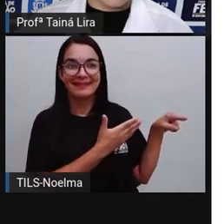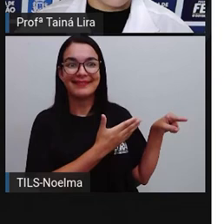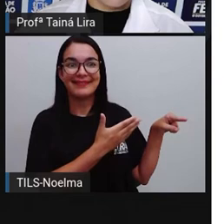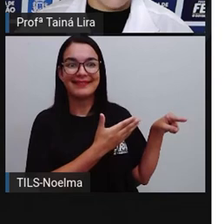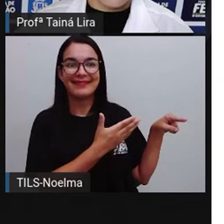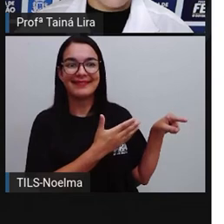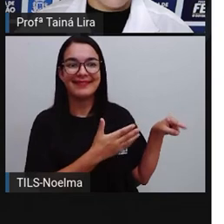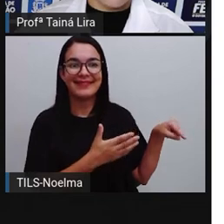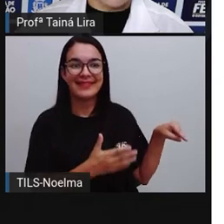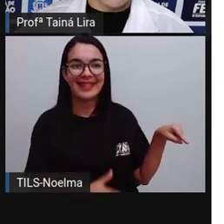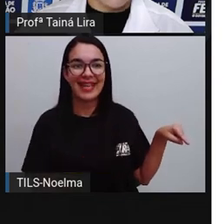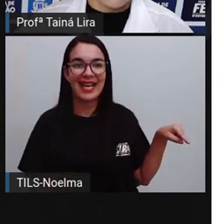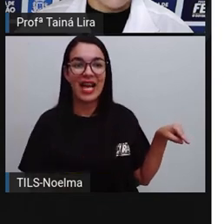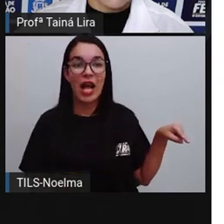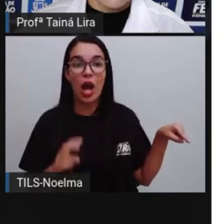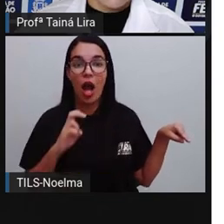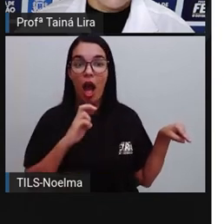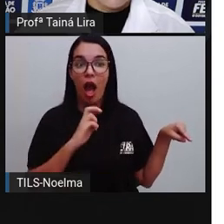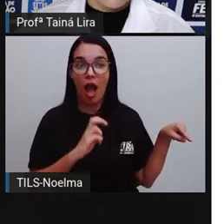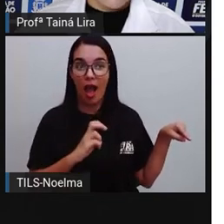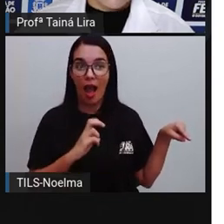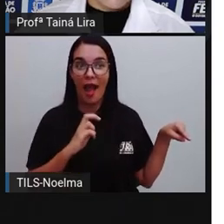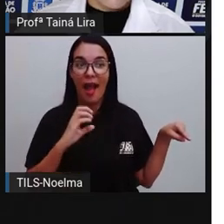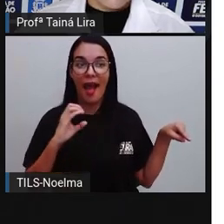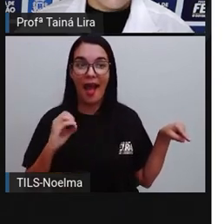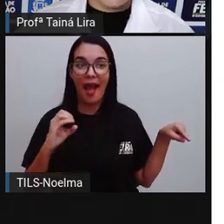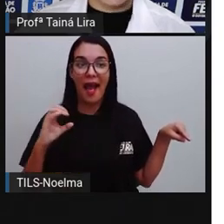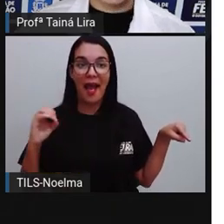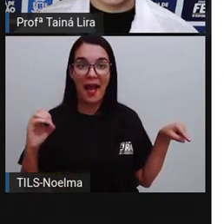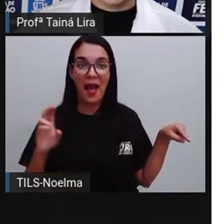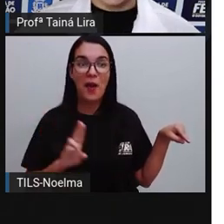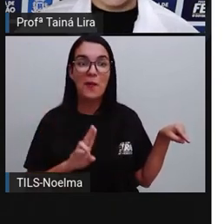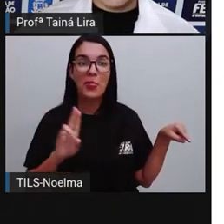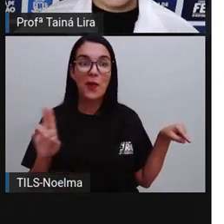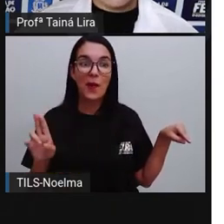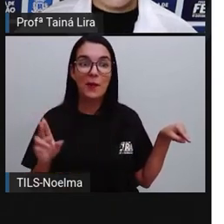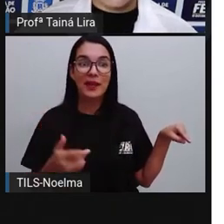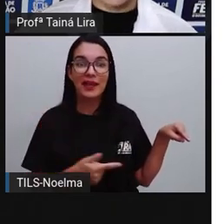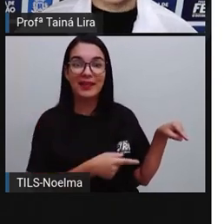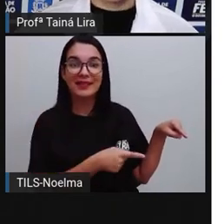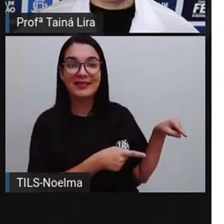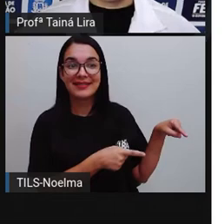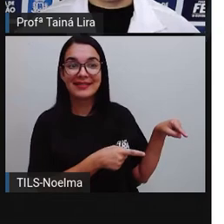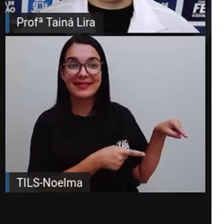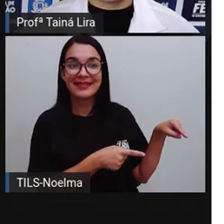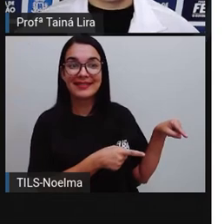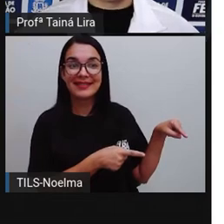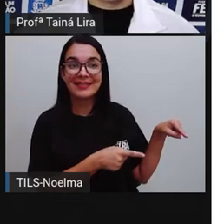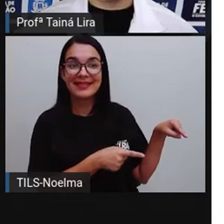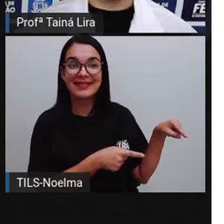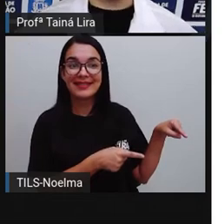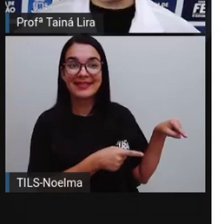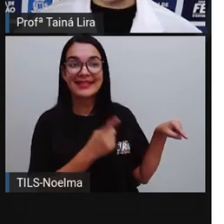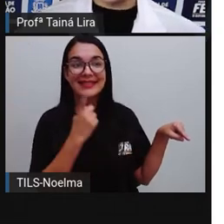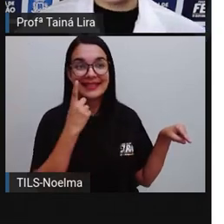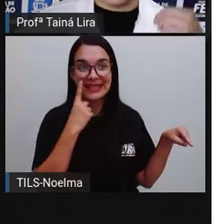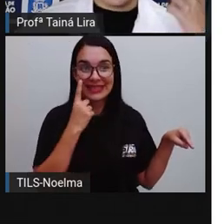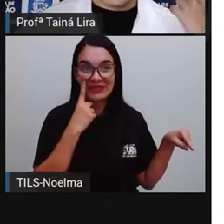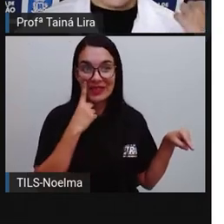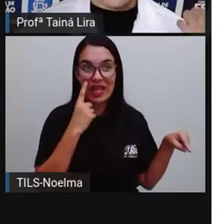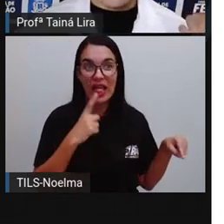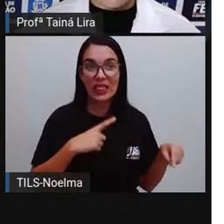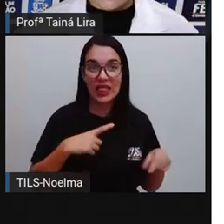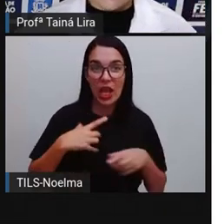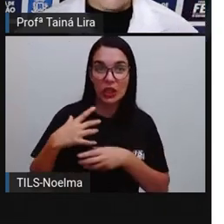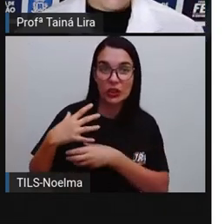Quatrocentos. E olha lá o quinhentos. O quatrocentos, o quinhentos, o cem, são números que